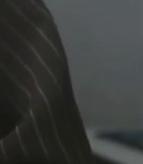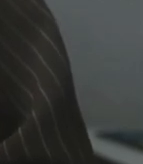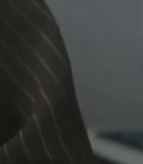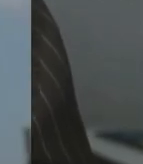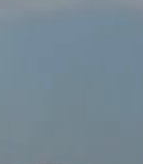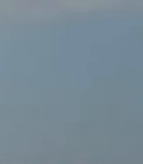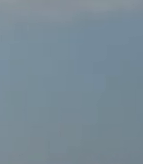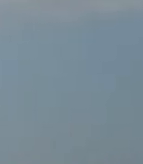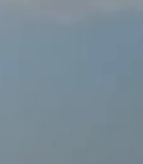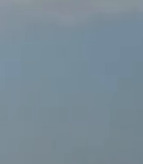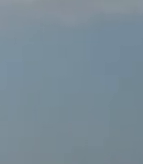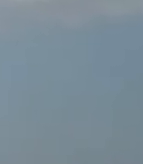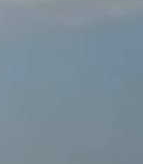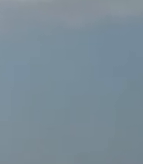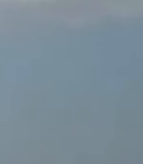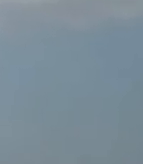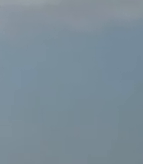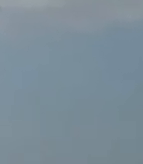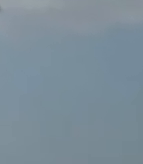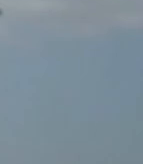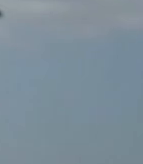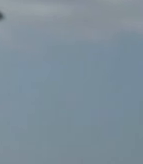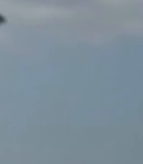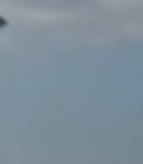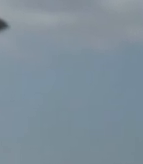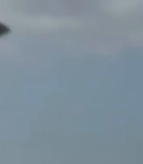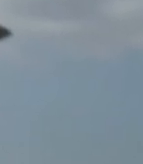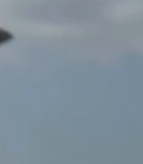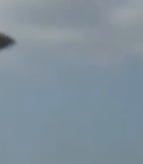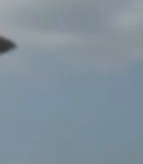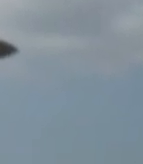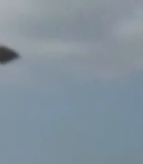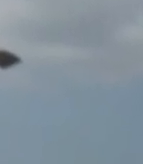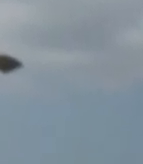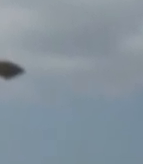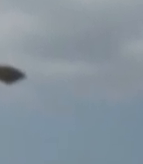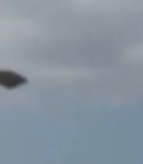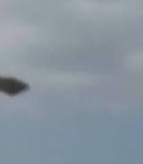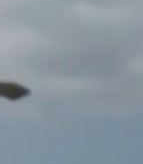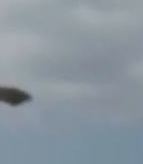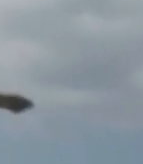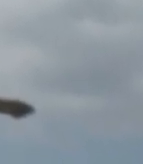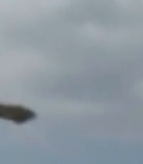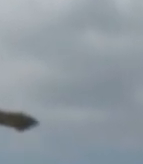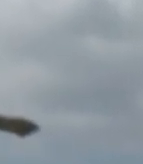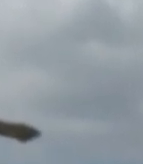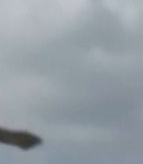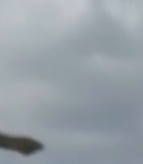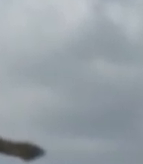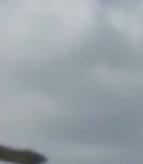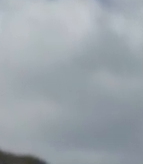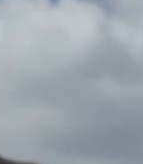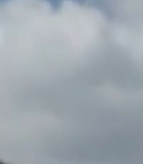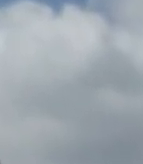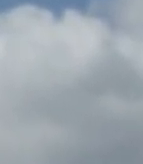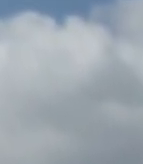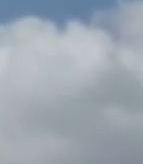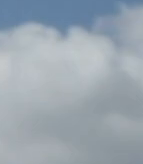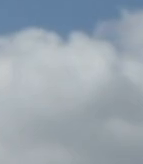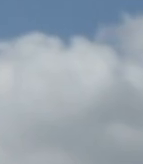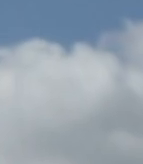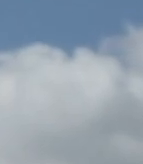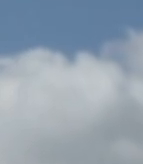vamos cuidar da nossa história. A guerra do contestado não deixa de ser a identidade do povo catarinense. Eu